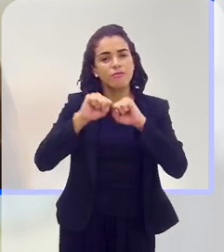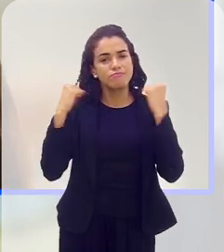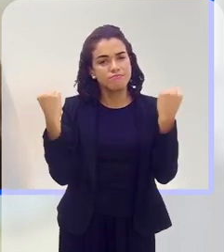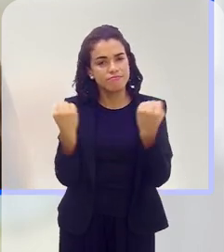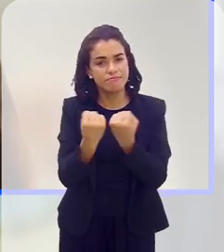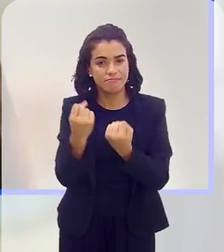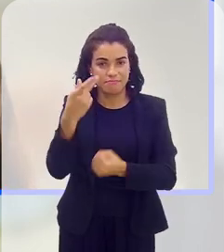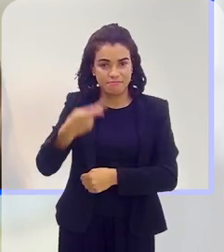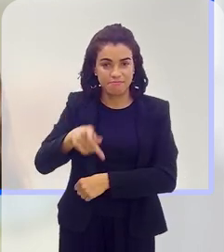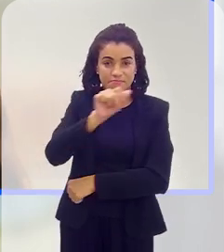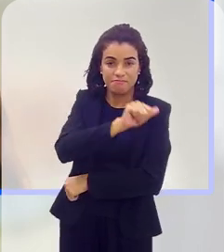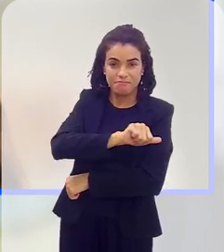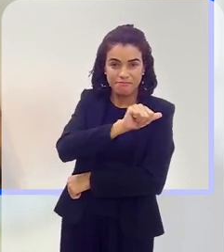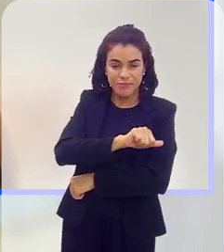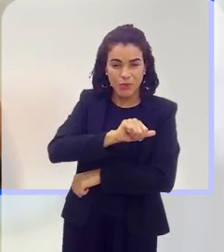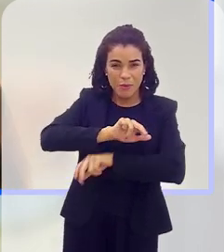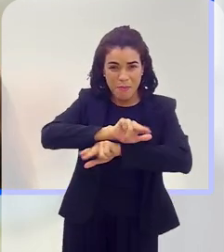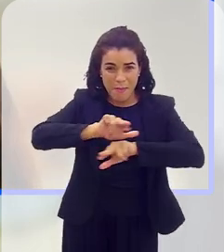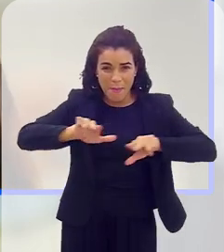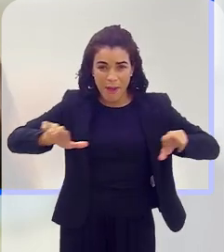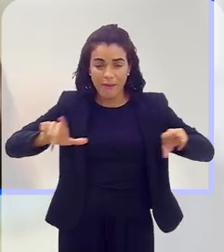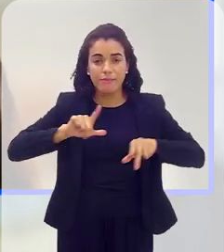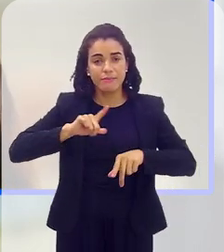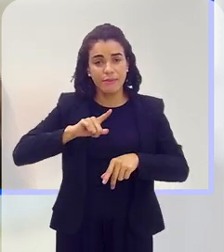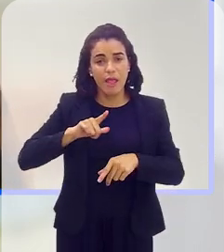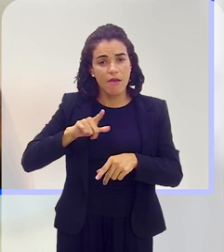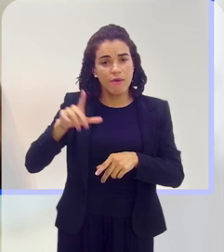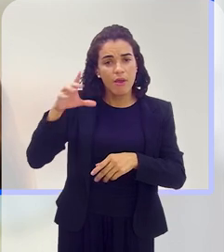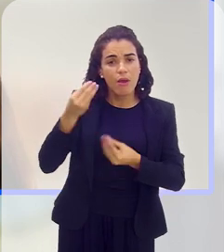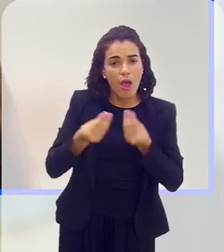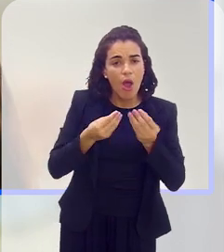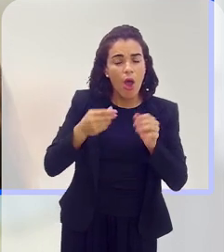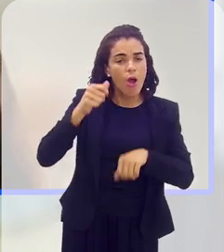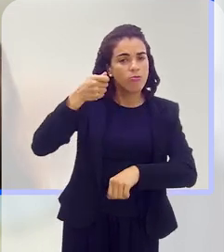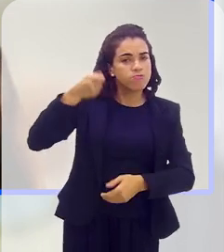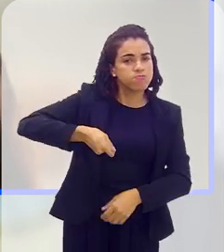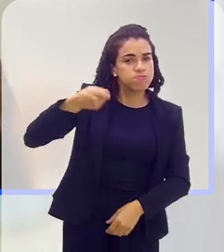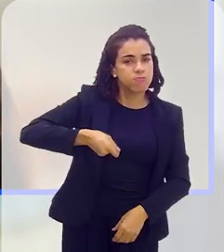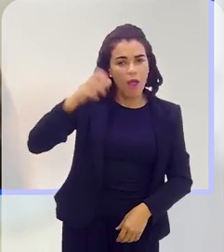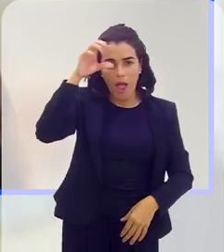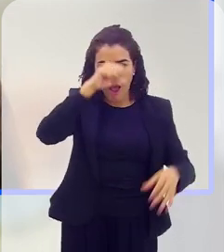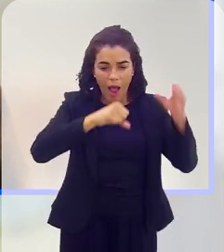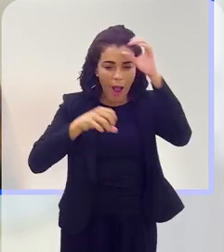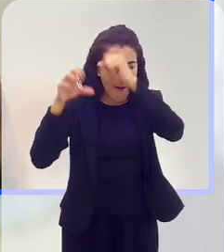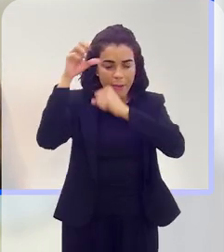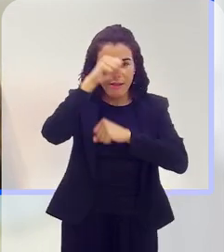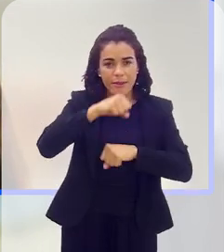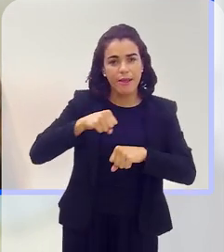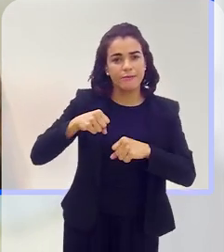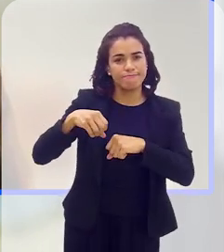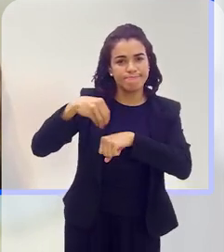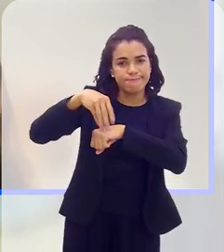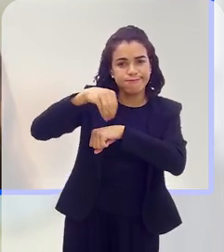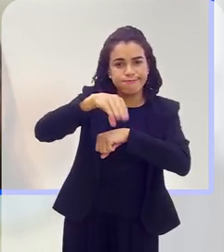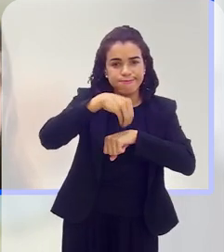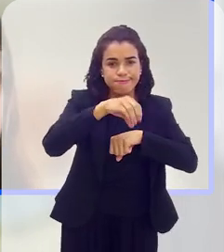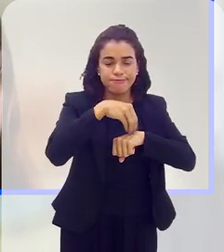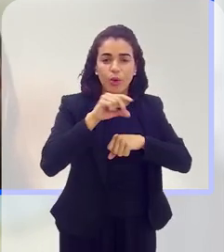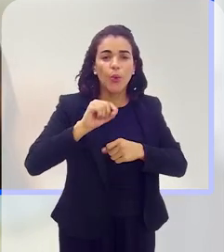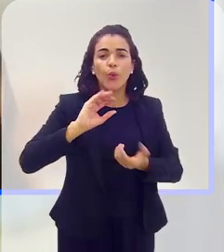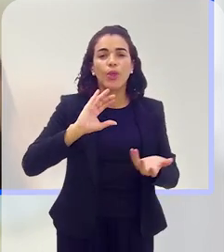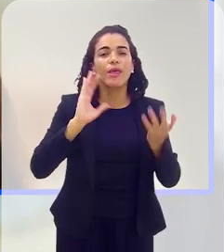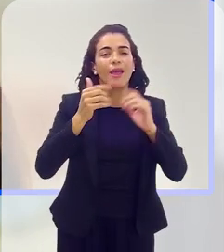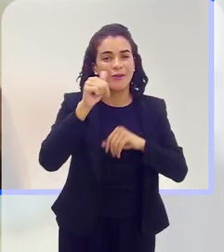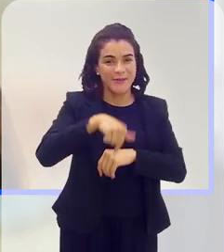o Simpósio, aqui no Rio, todos eles tiveram esse beabá de aprender. Os delegados que tiveram aqui presentes, eles entenderam que o que